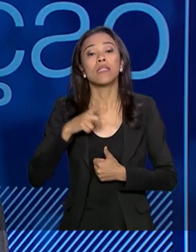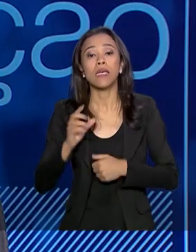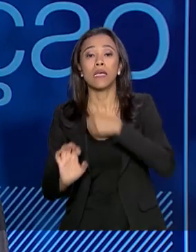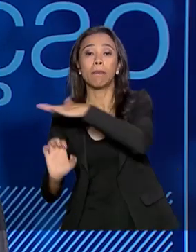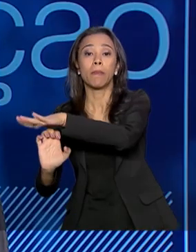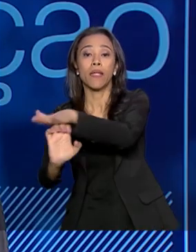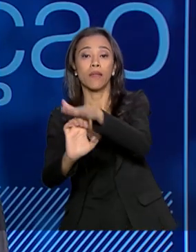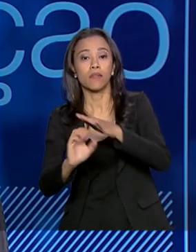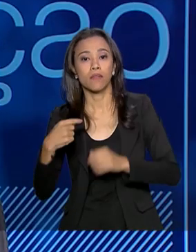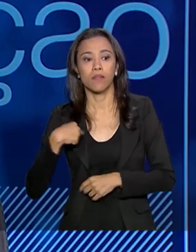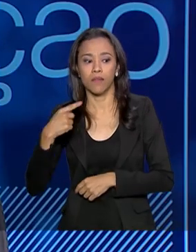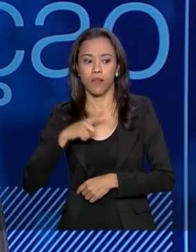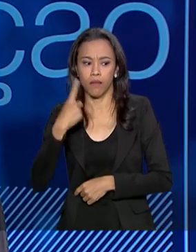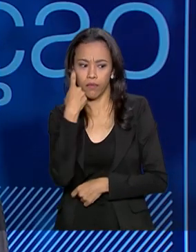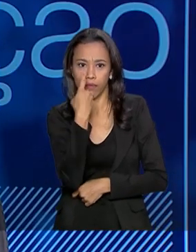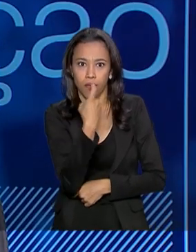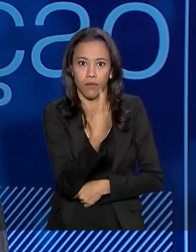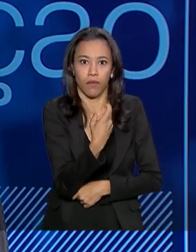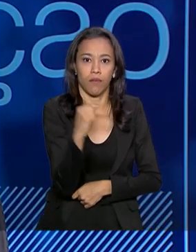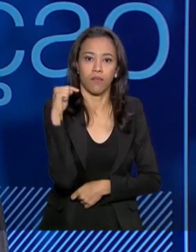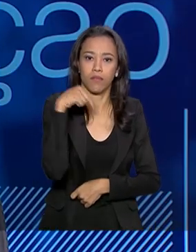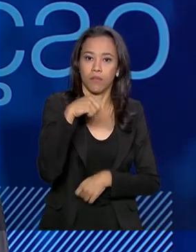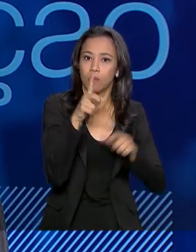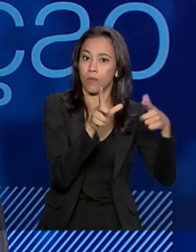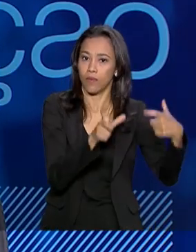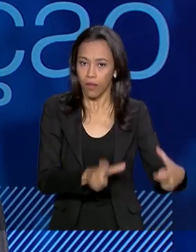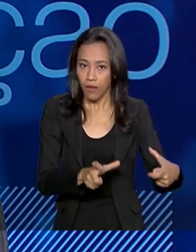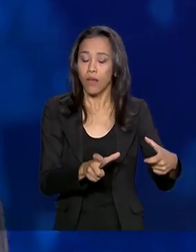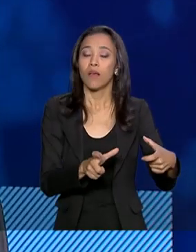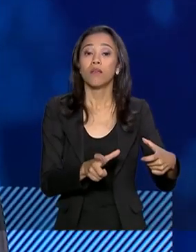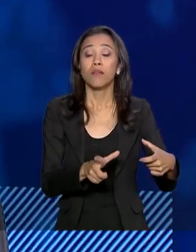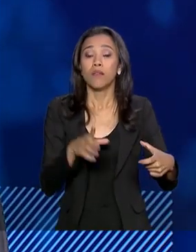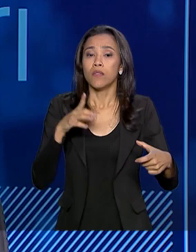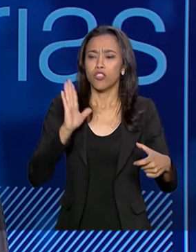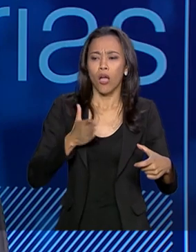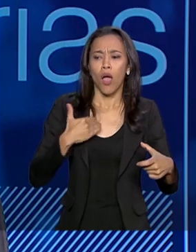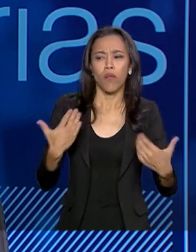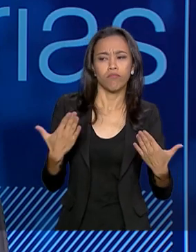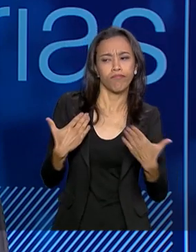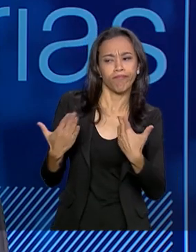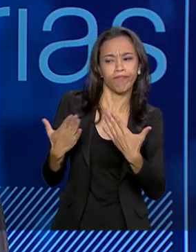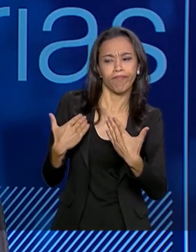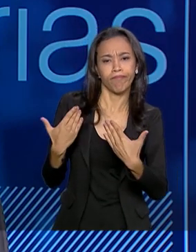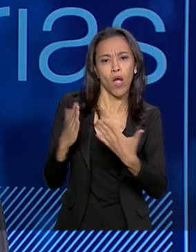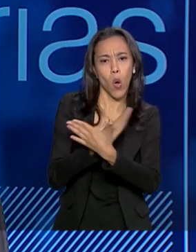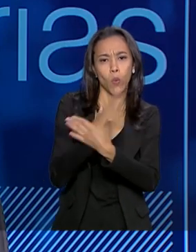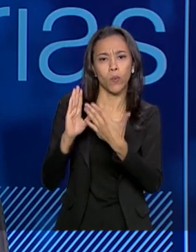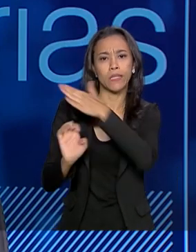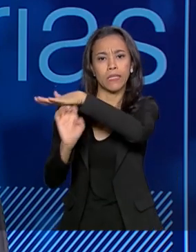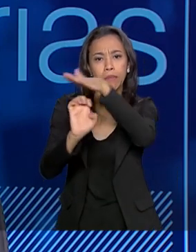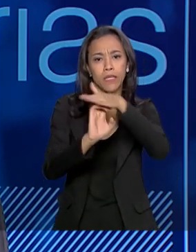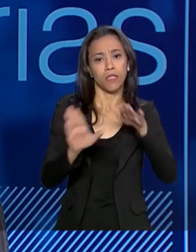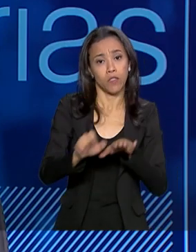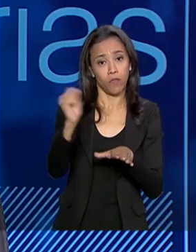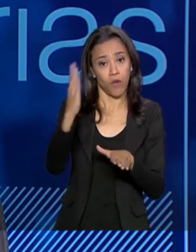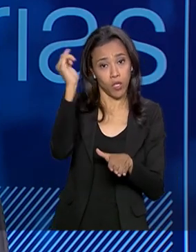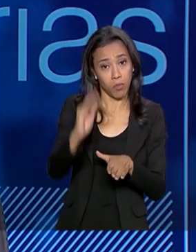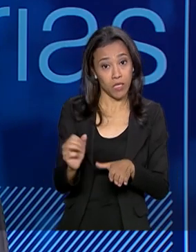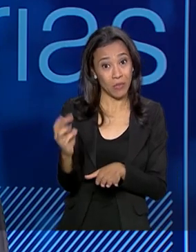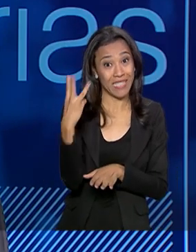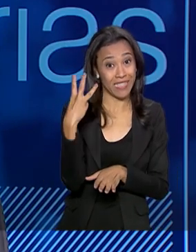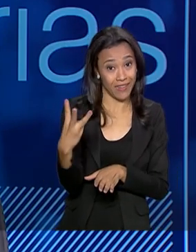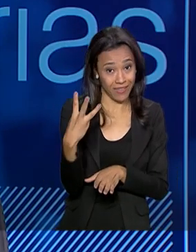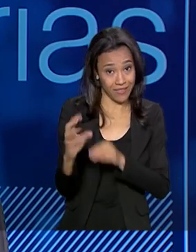interessadas, já fizemos o Market Sound com algumas empresas estrangeiras, três delas muito